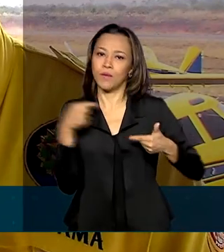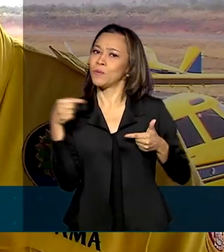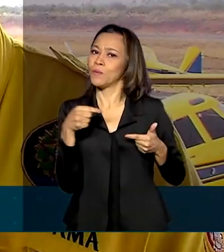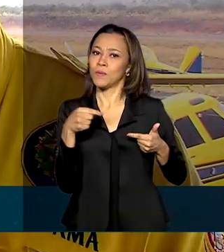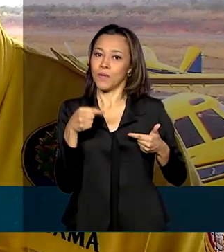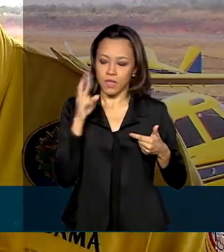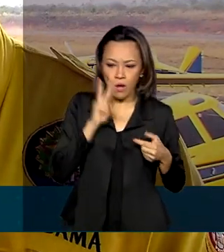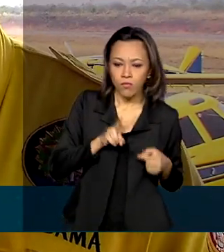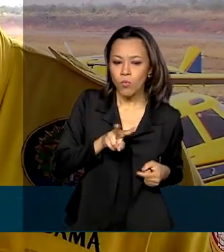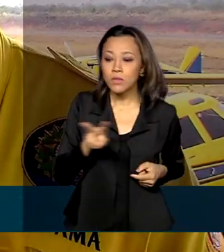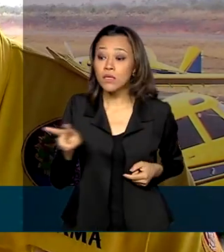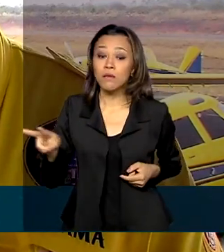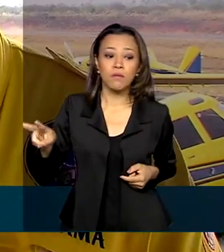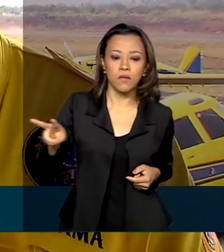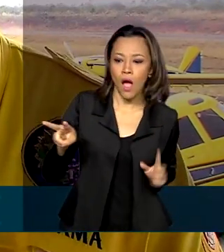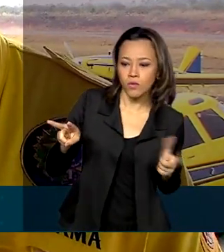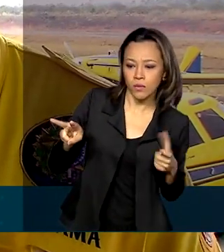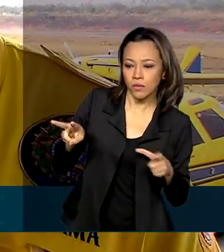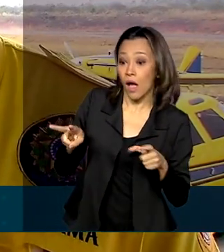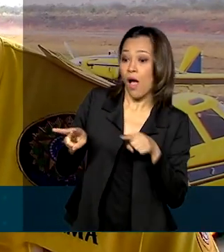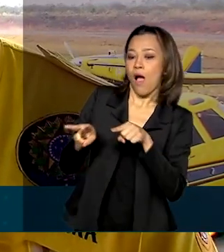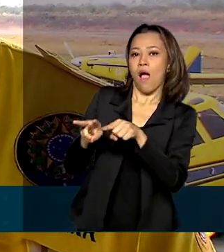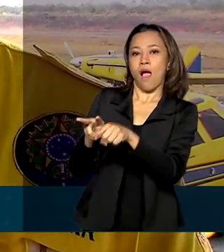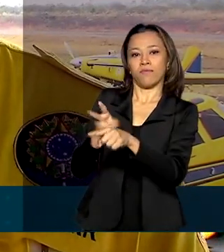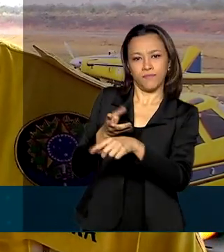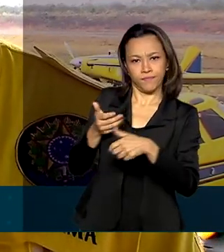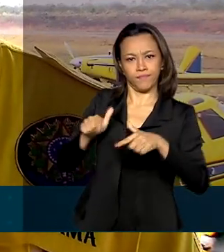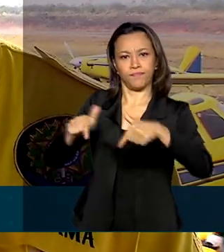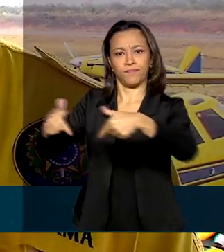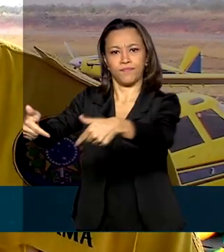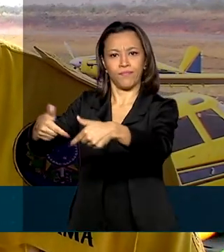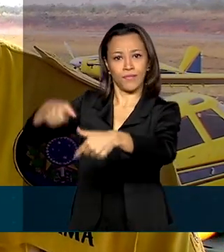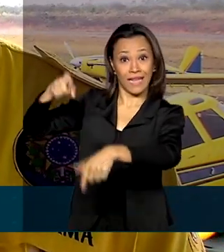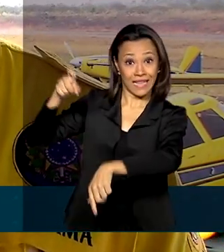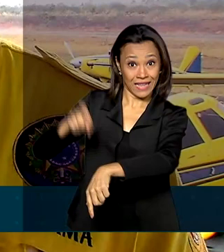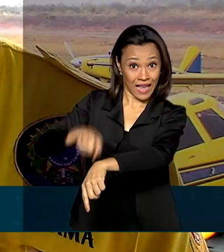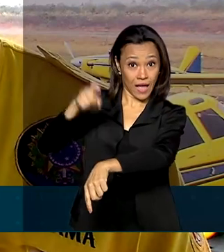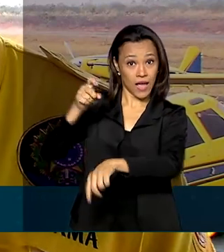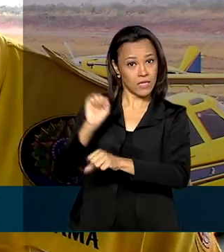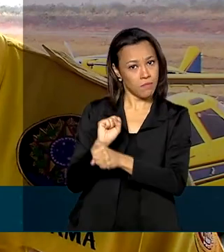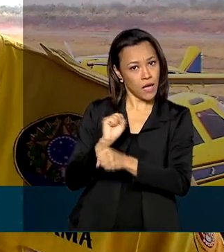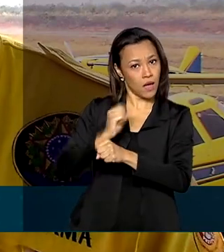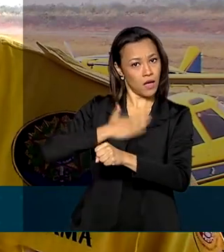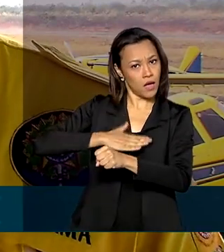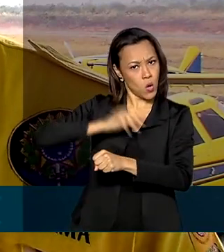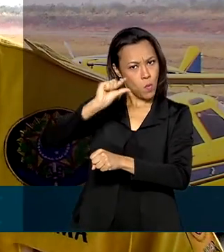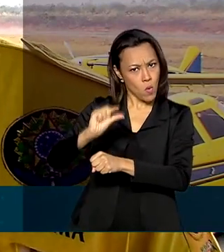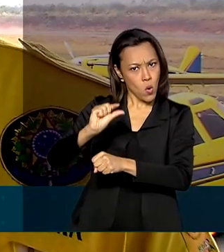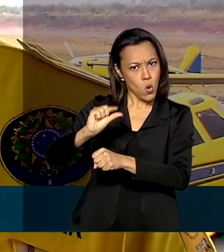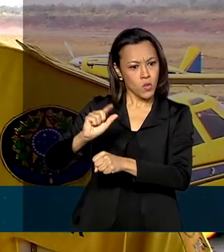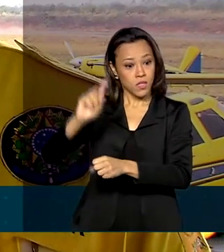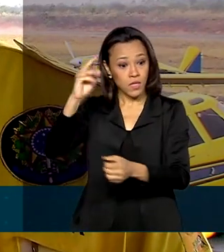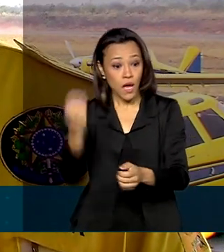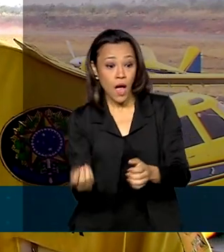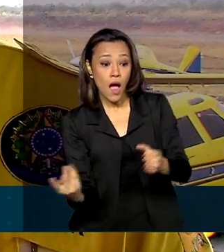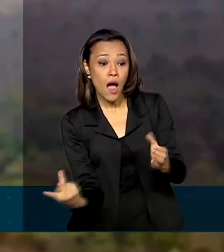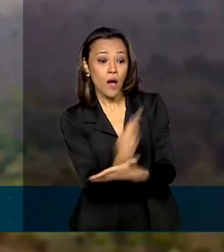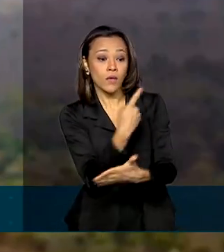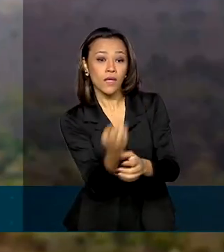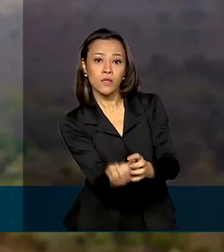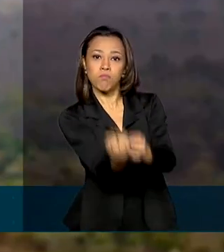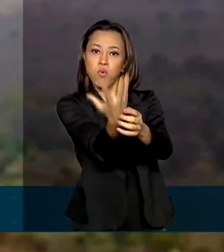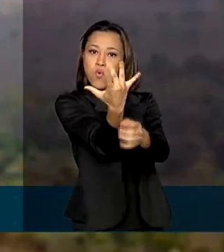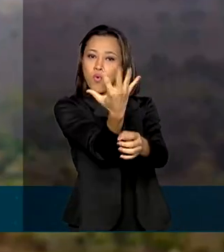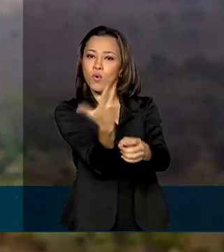observação. Ela vai para o enfrentamento e ela não sai imediatamente do local. Ela aguarda para ver se ele não reacende em um outro local.